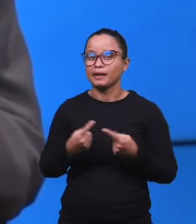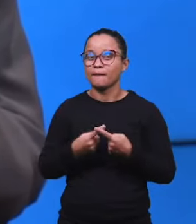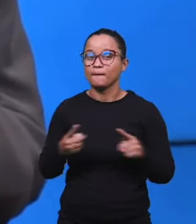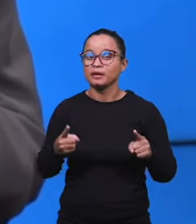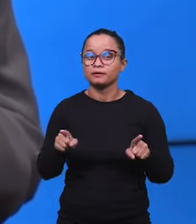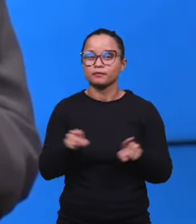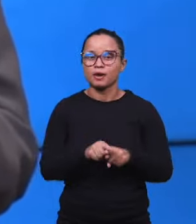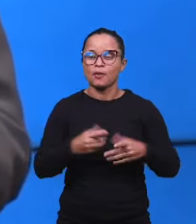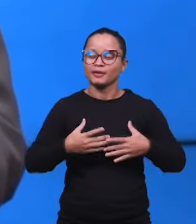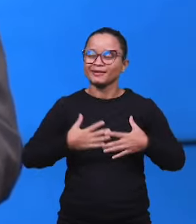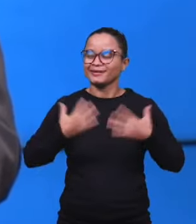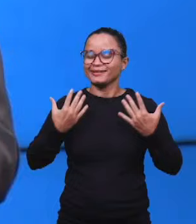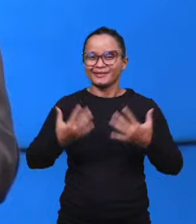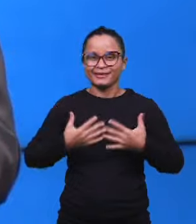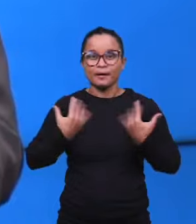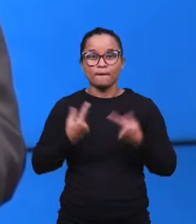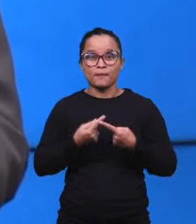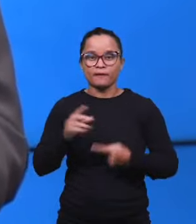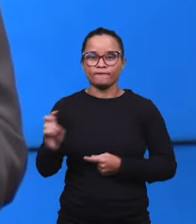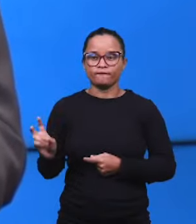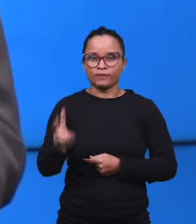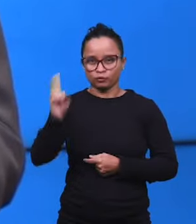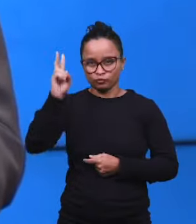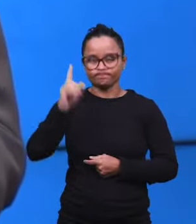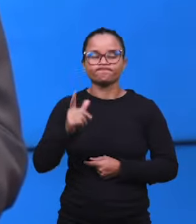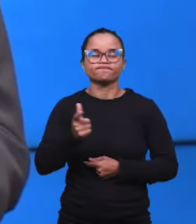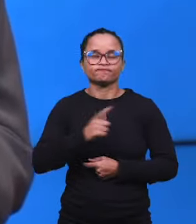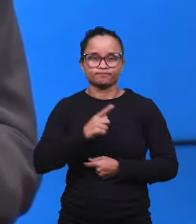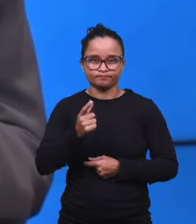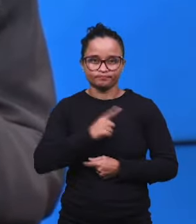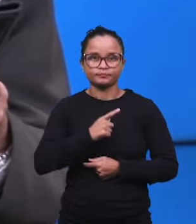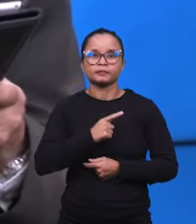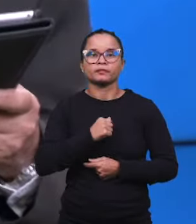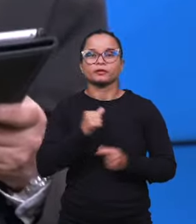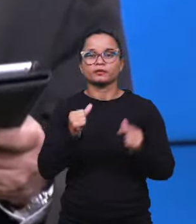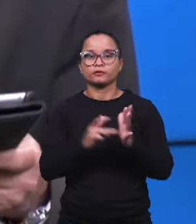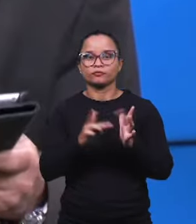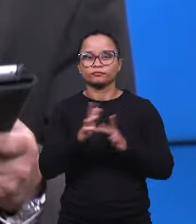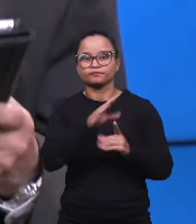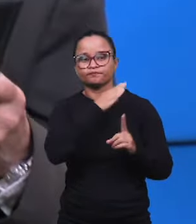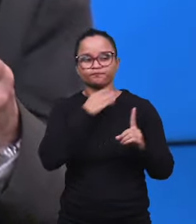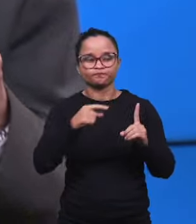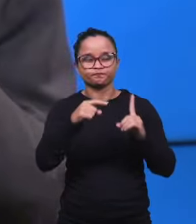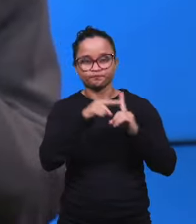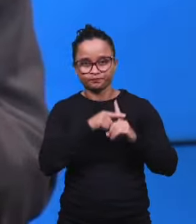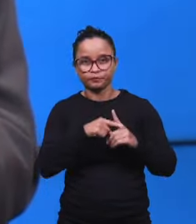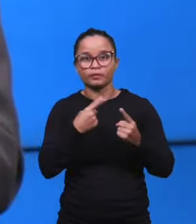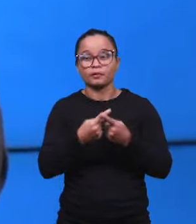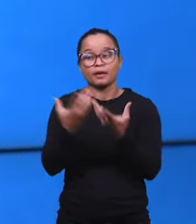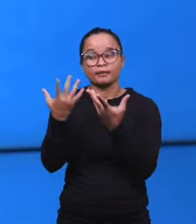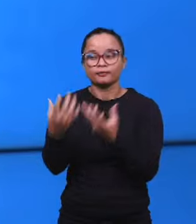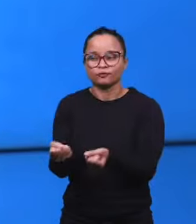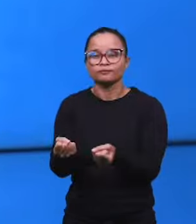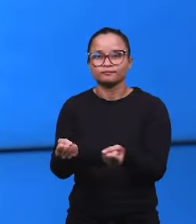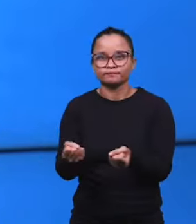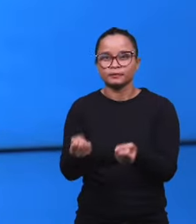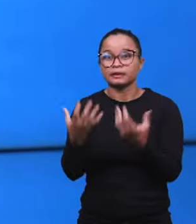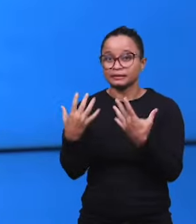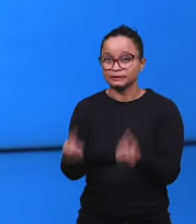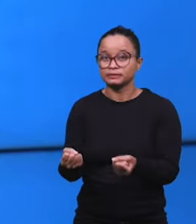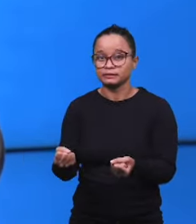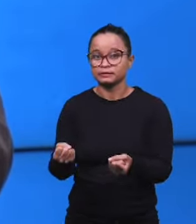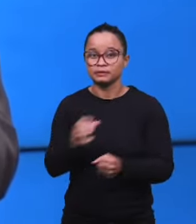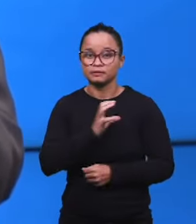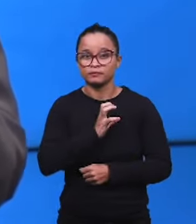o sacrifício de Jesus com alegria, mas ela valoriza também o sacrifício do Senhor Jesus, porque ela aceitou, né? Ela